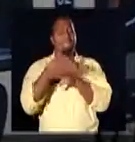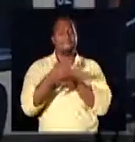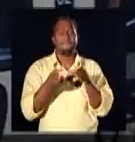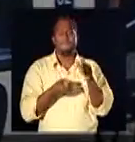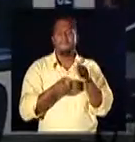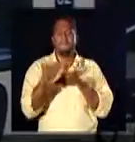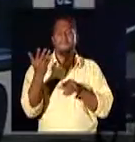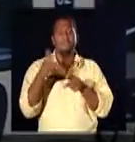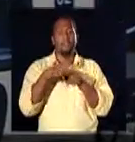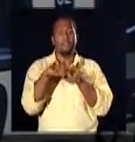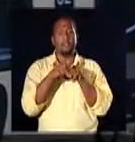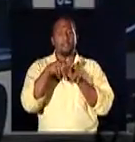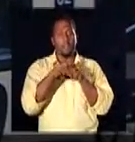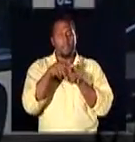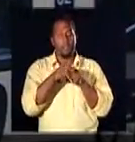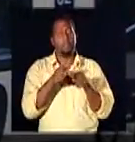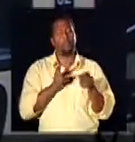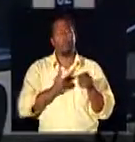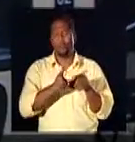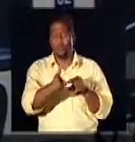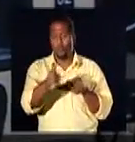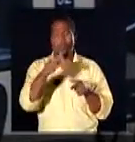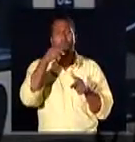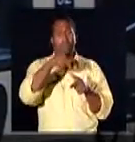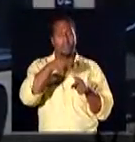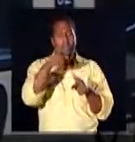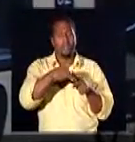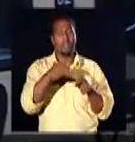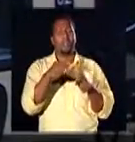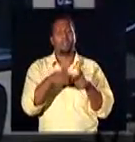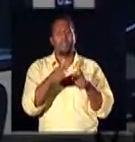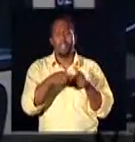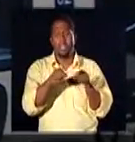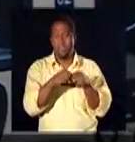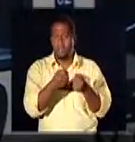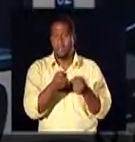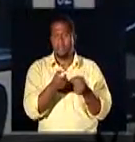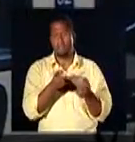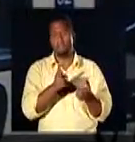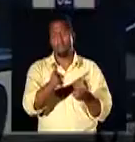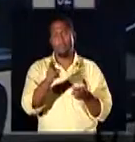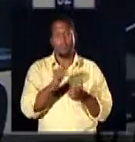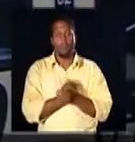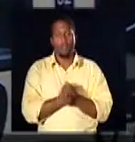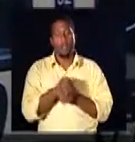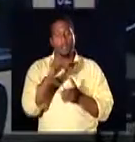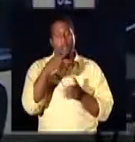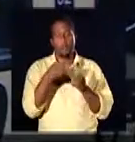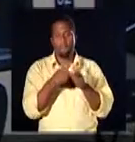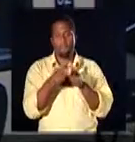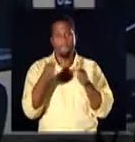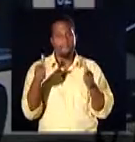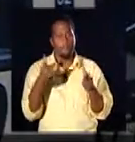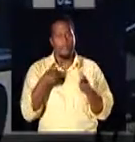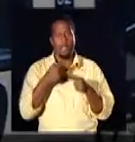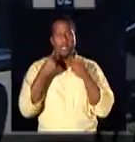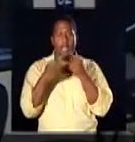que ele já deu várias entradas na assistência e aí o produto continua com vício, continua com defeito.